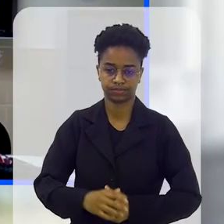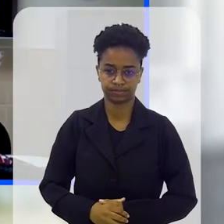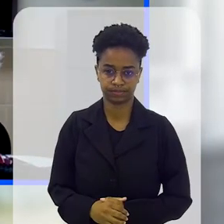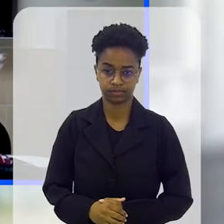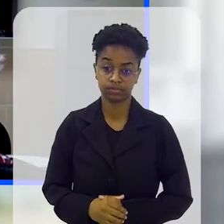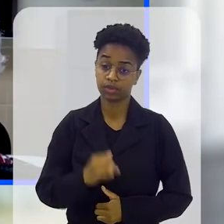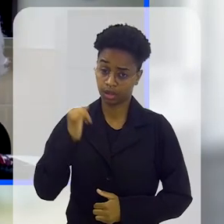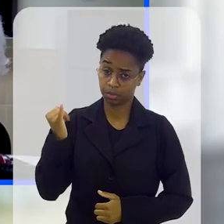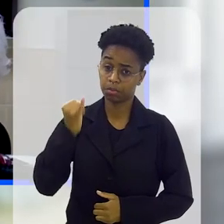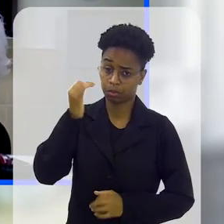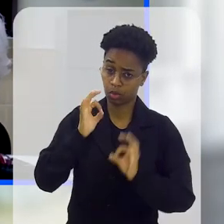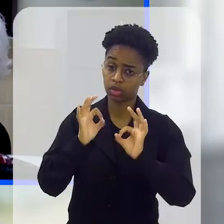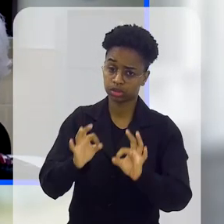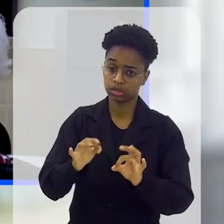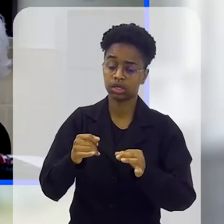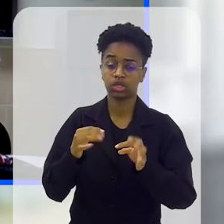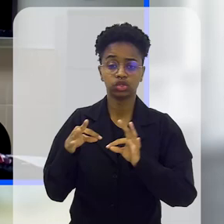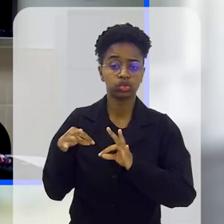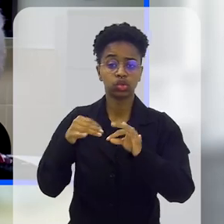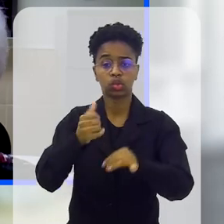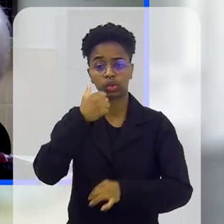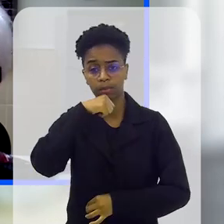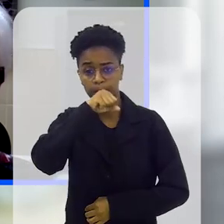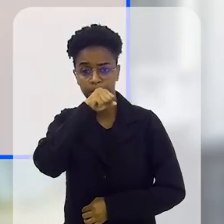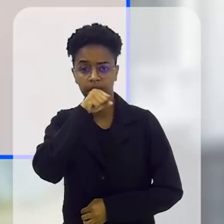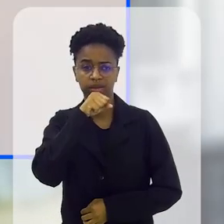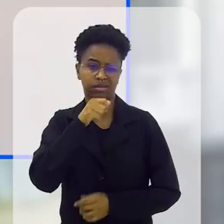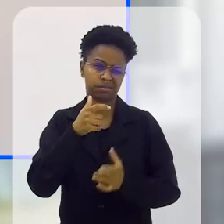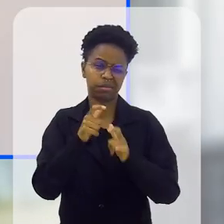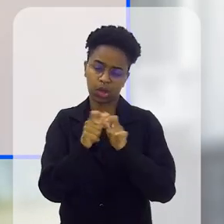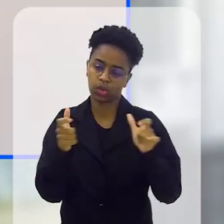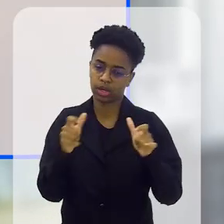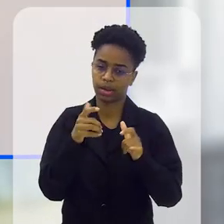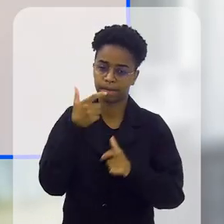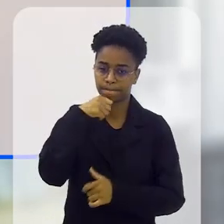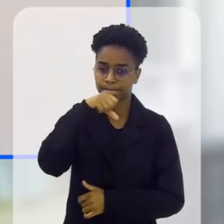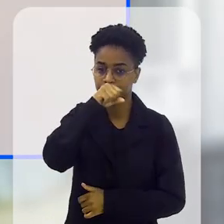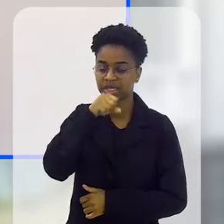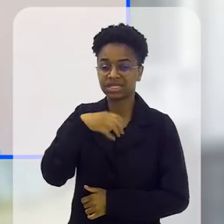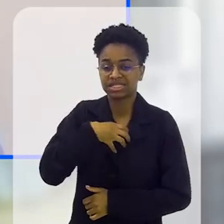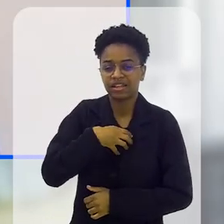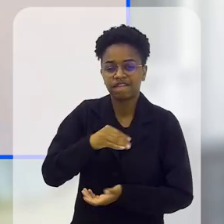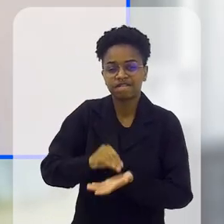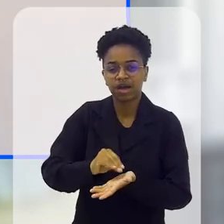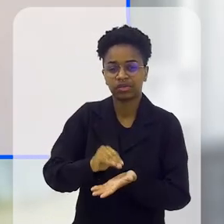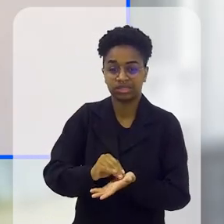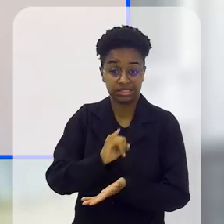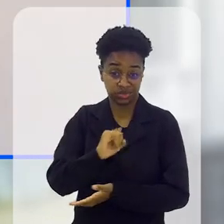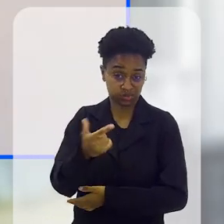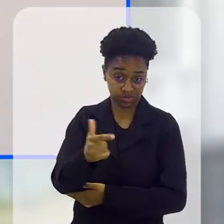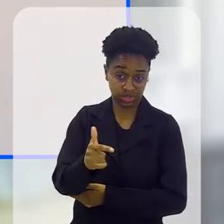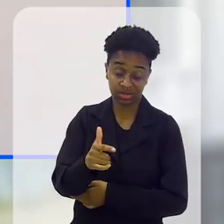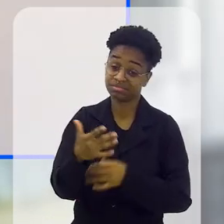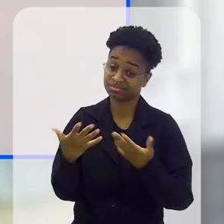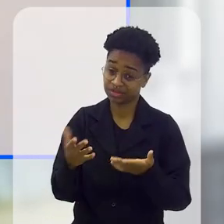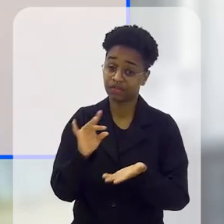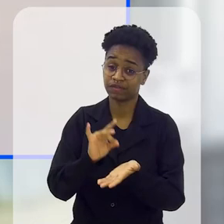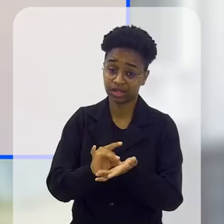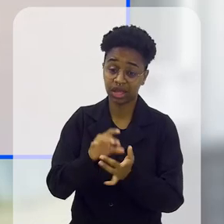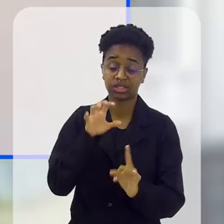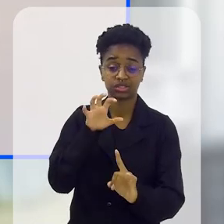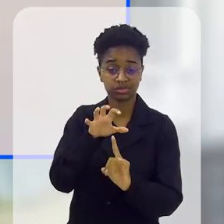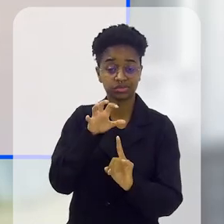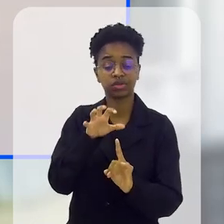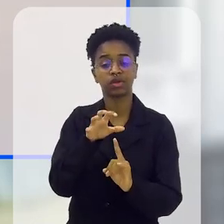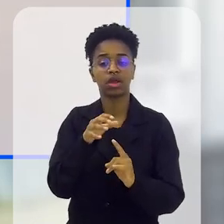câncer? Isso é muito importante a todas as mães, se não todas, a imensa maioria sente falta quando não tem. Então,